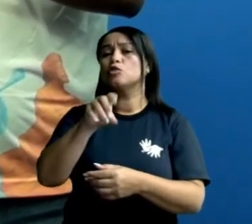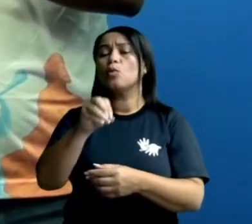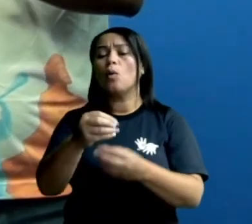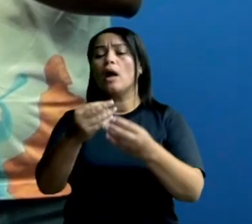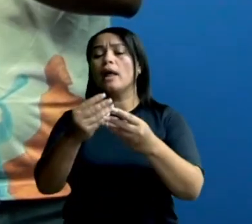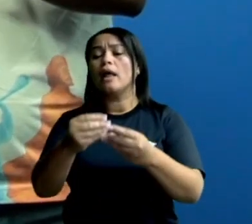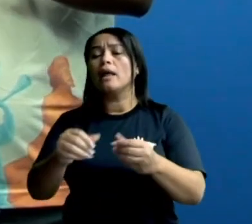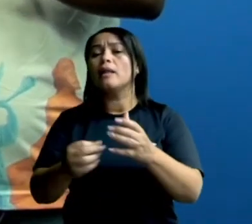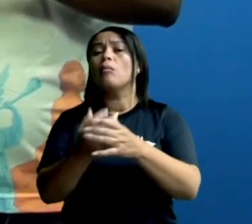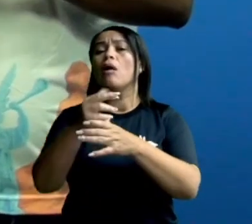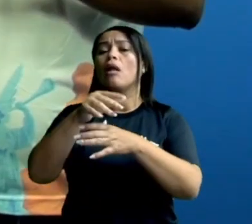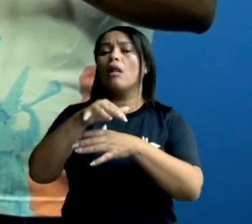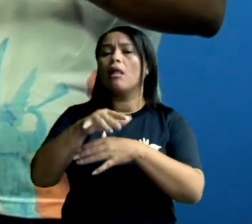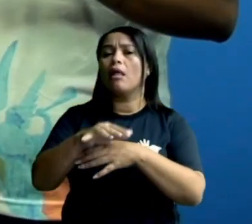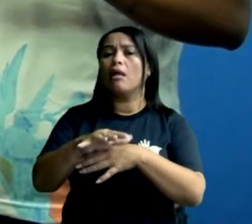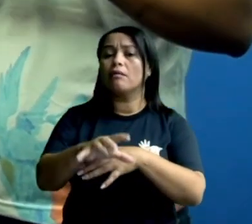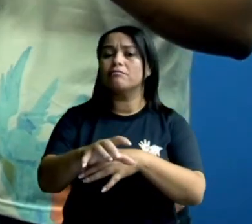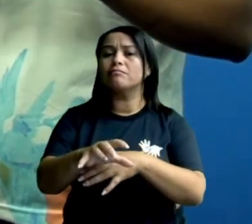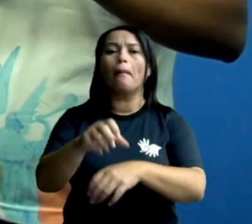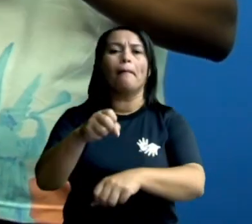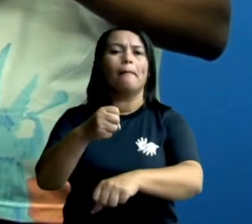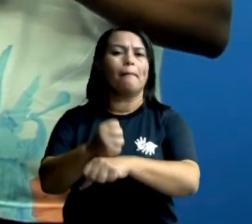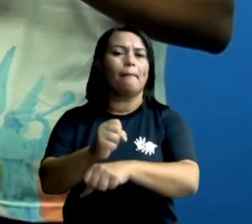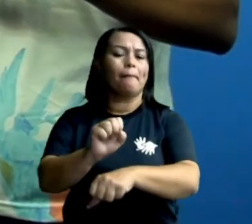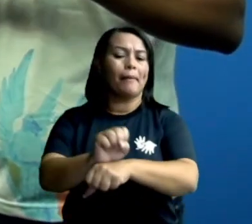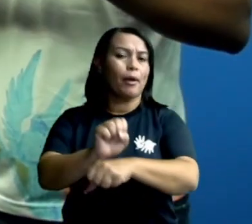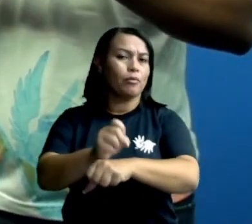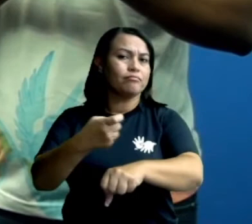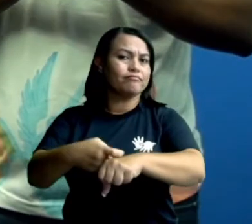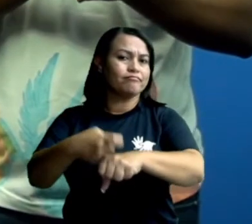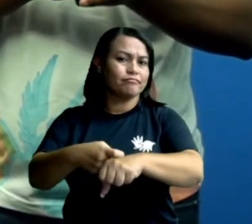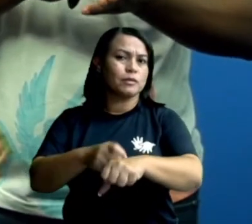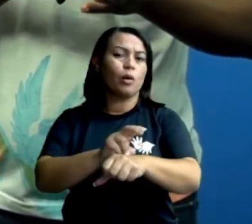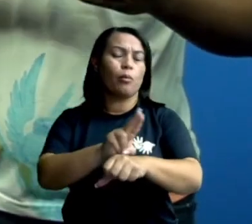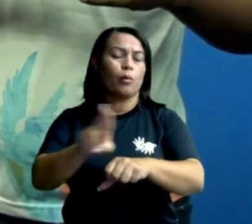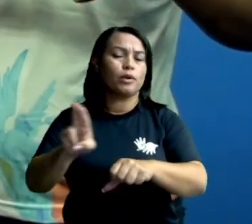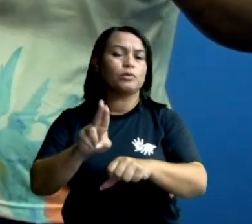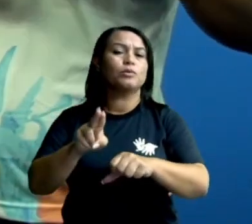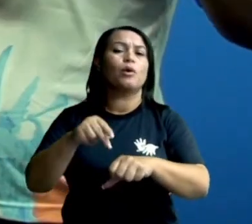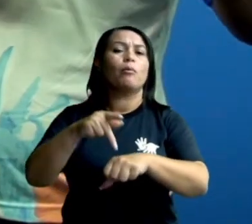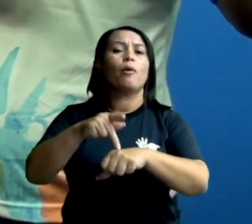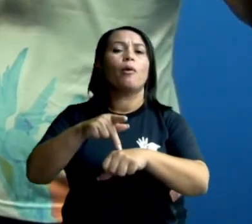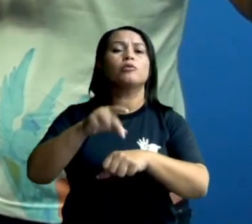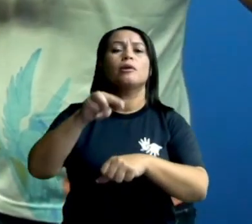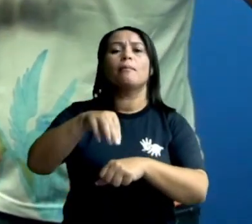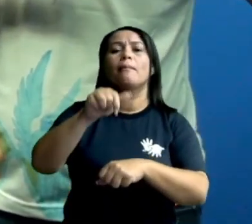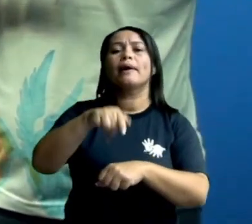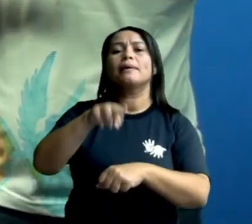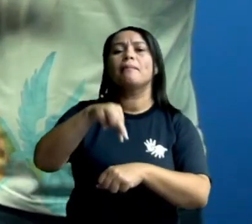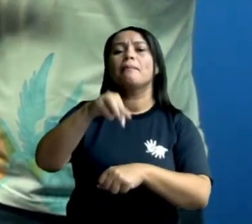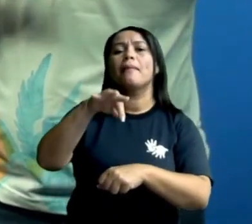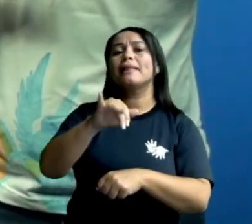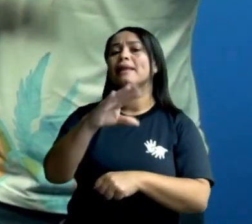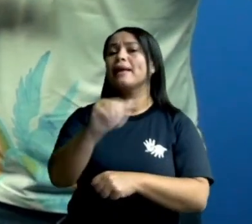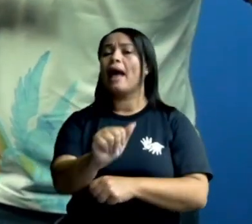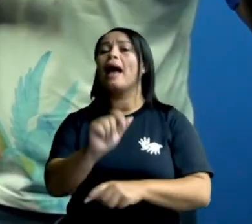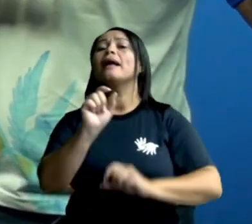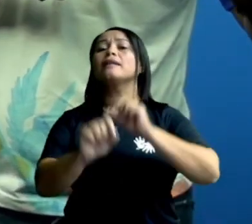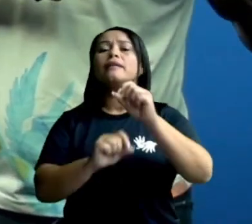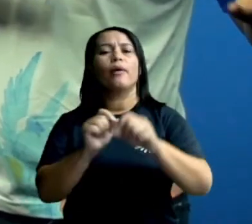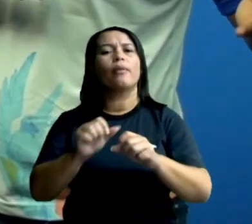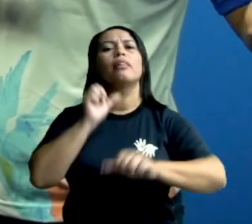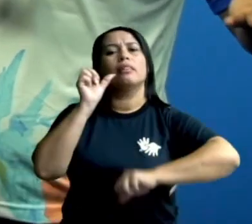solidificar, essa rocha, ela é chamada de rocha magmática, pode sofrer ao longo do tempo a ação dos